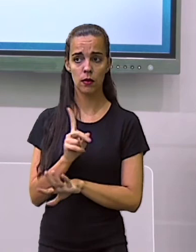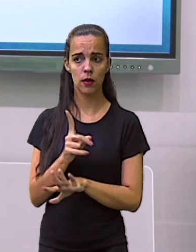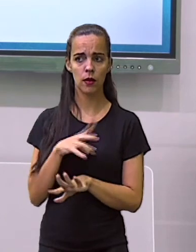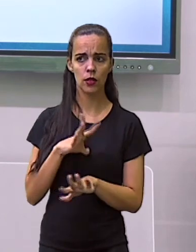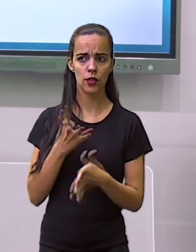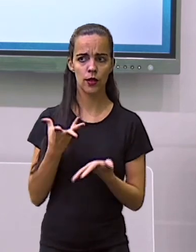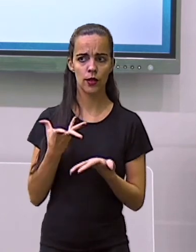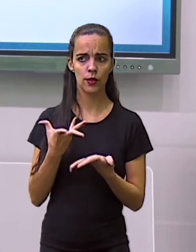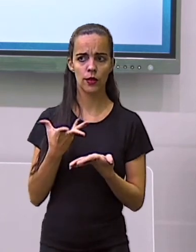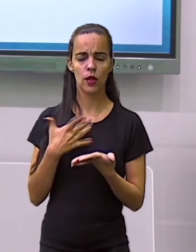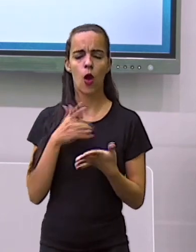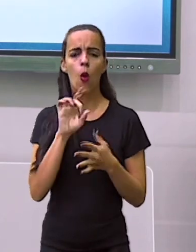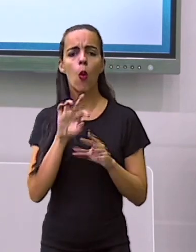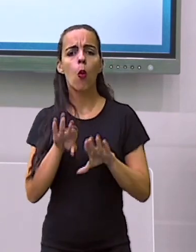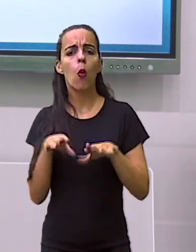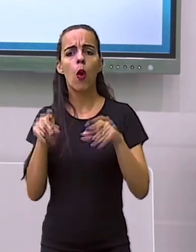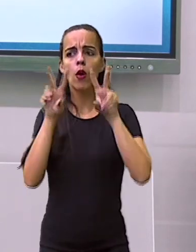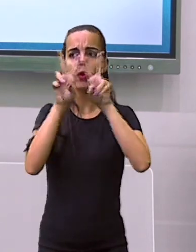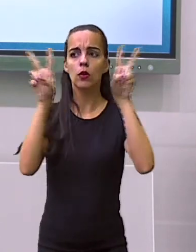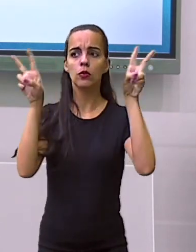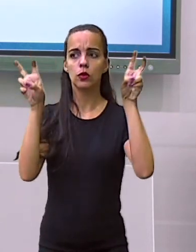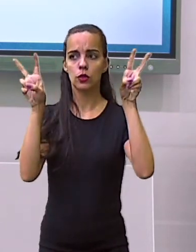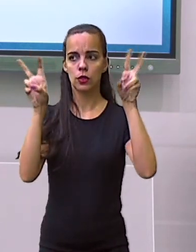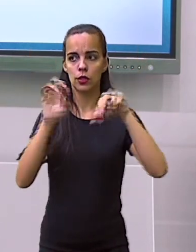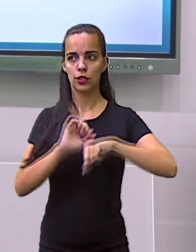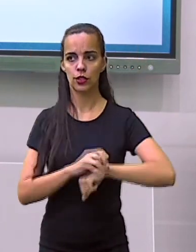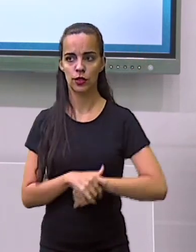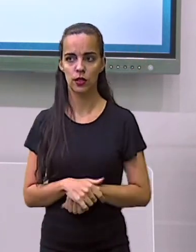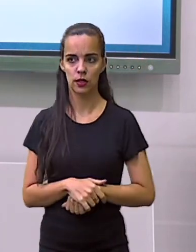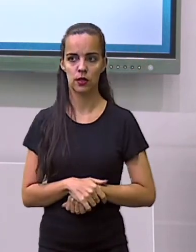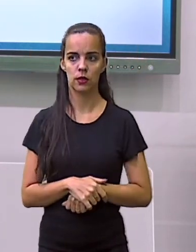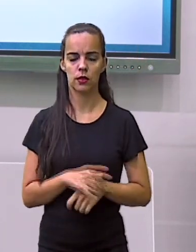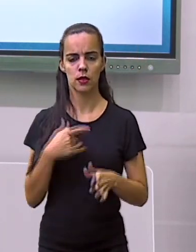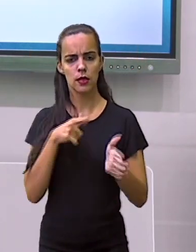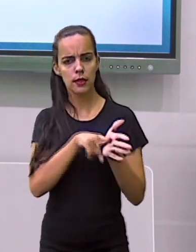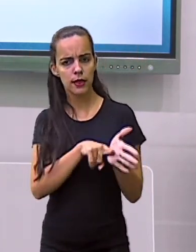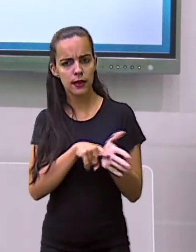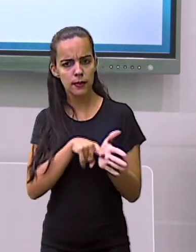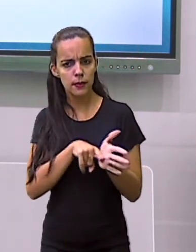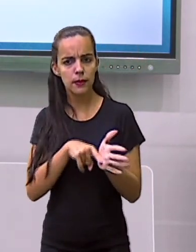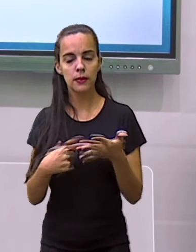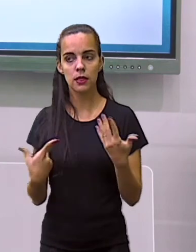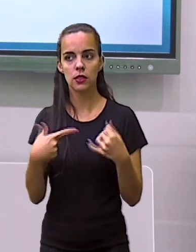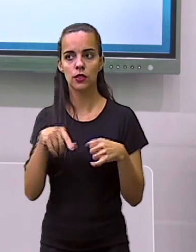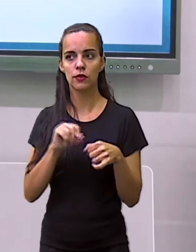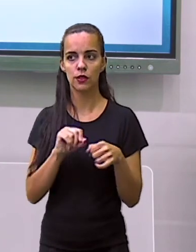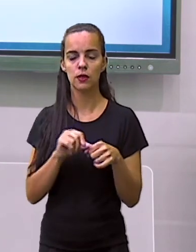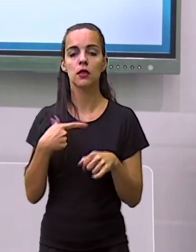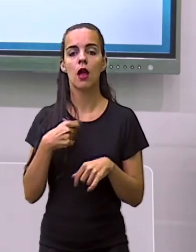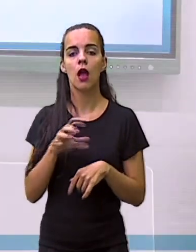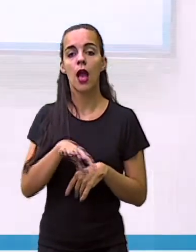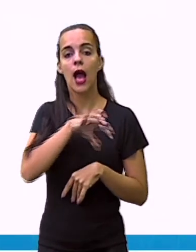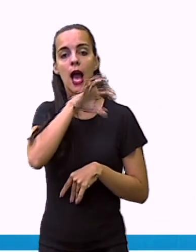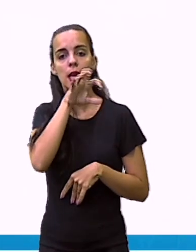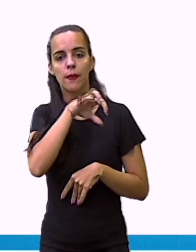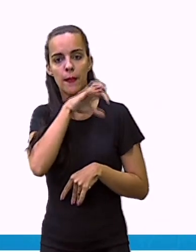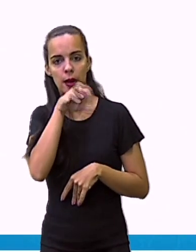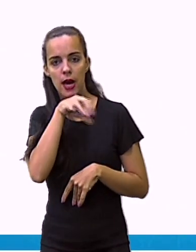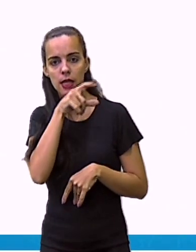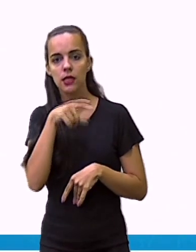Qual é o título desse gráfico que nós estamos desenhando, estamos fazendo? O título é